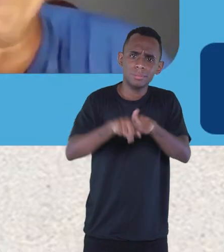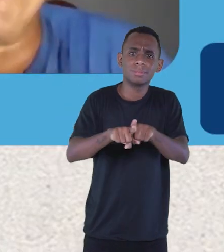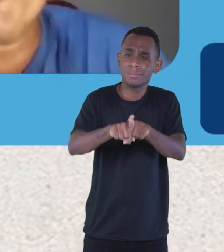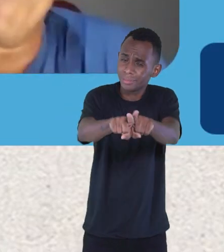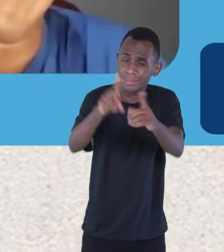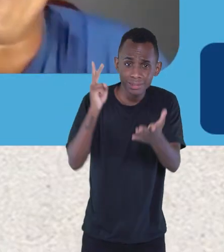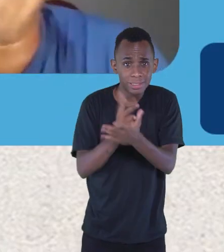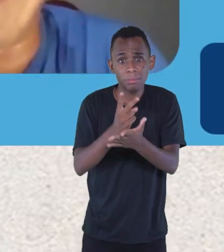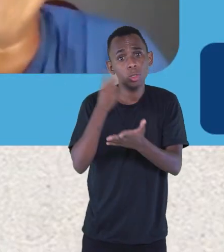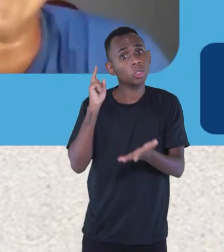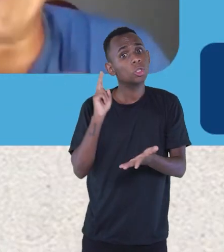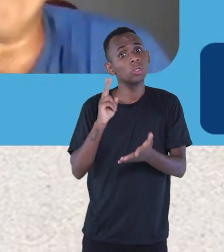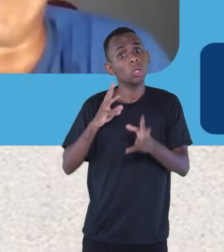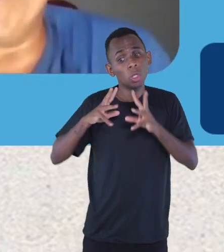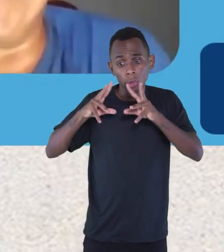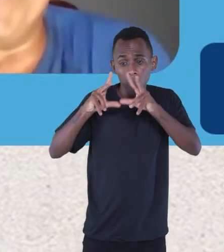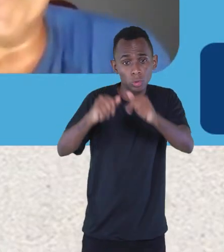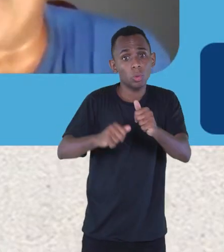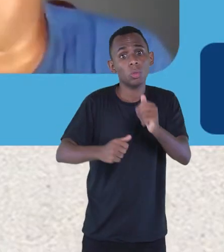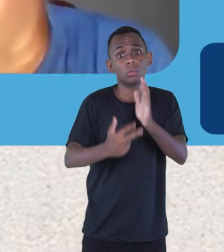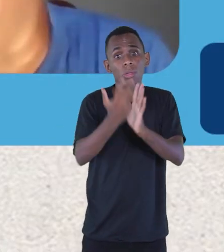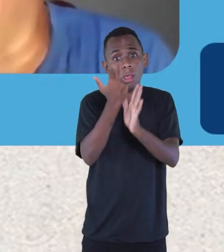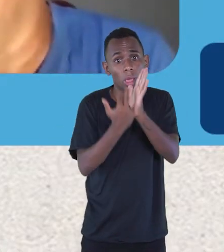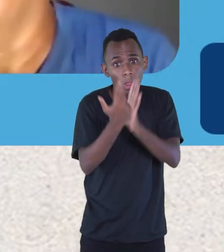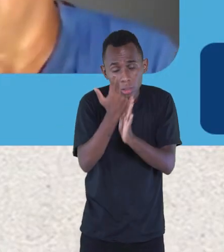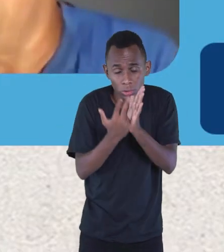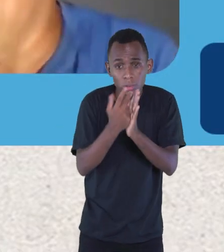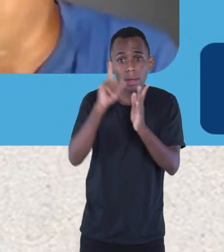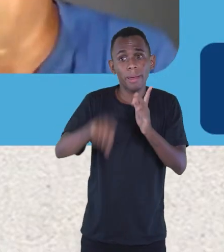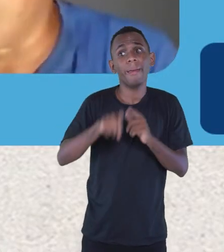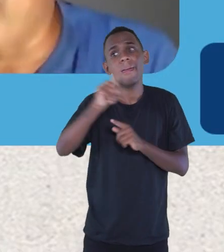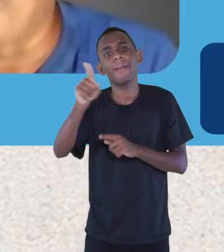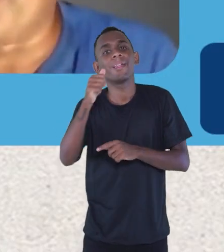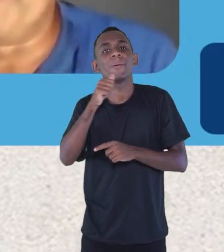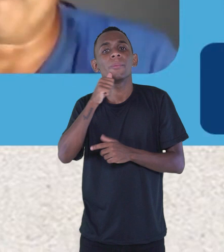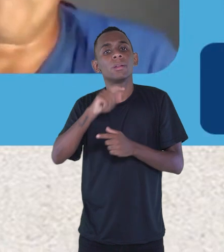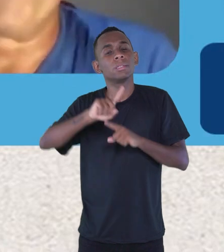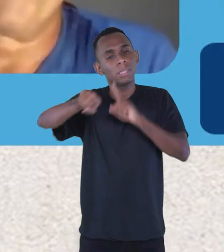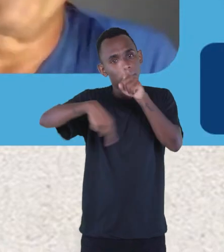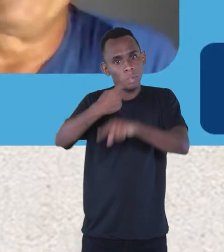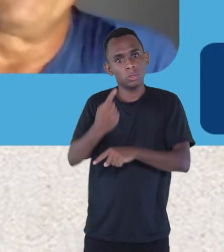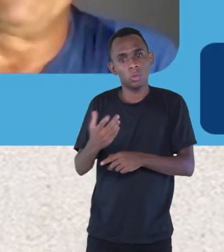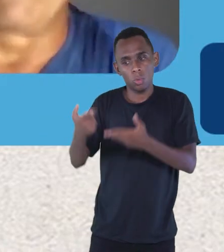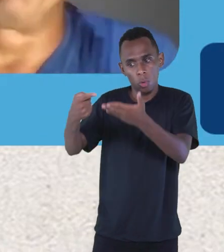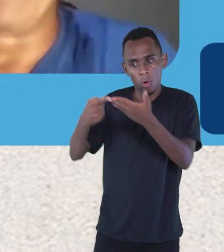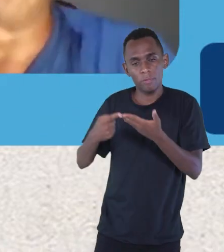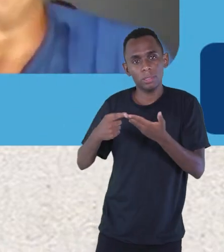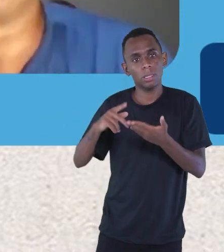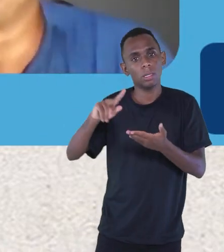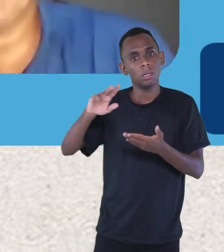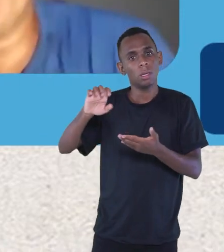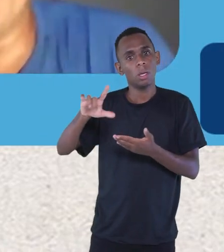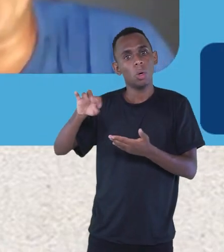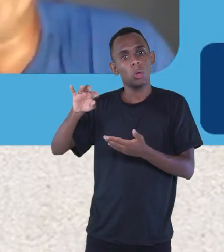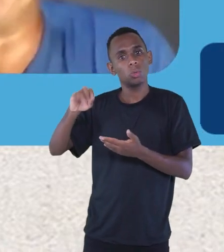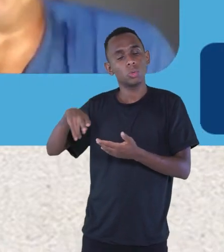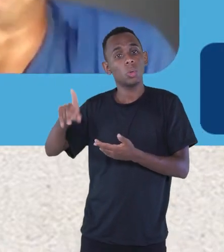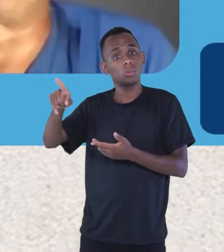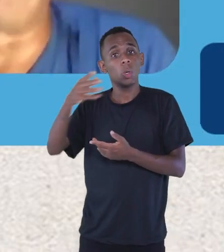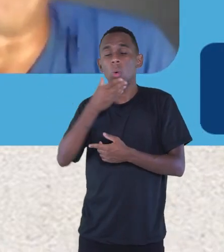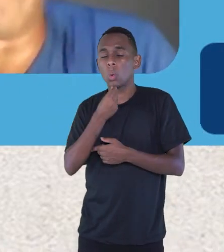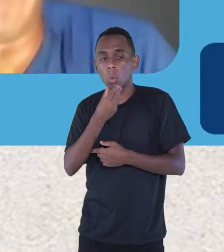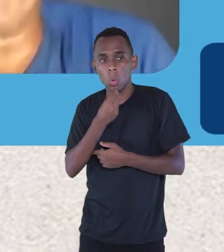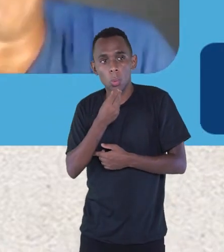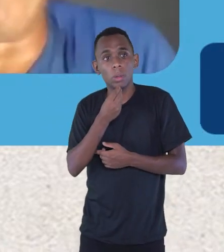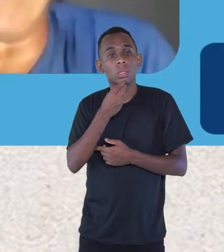Porque todo livro do Juvenal é ilustrado pela Denise, praticamente. Aí, eu convidei o Elton e na próxima, dos Irmãos Grimm,